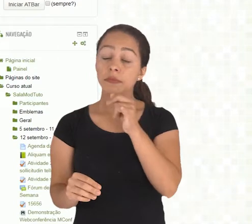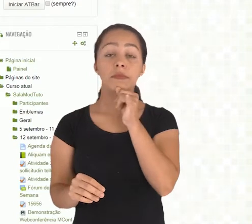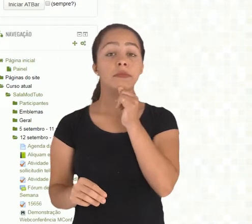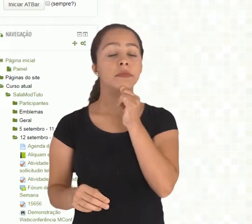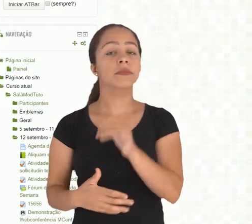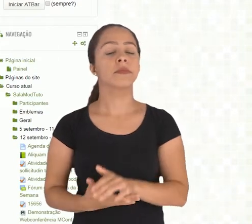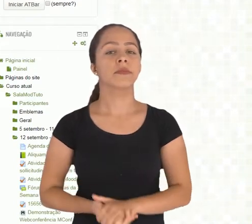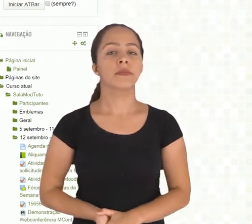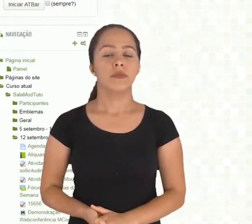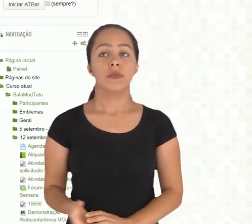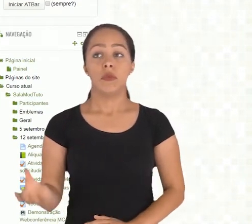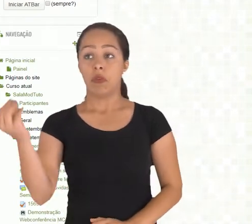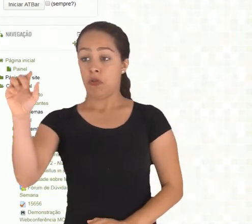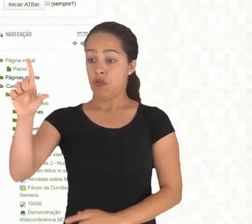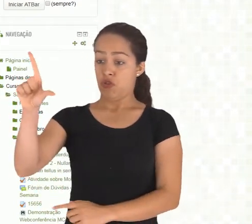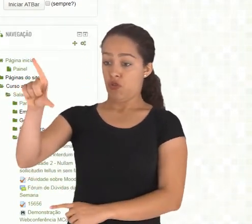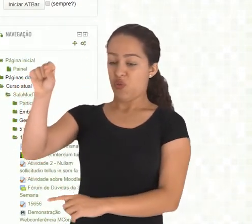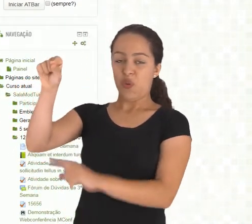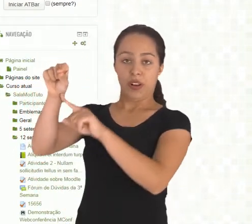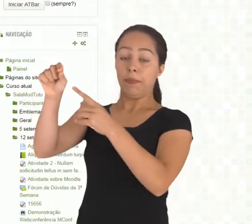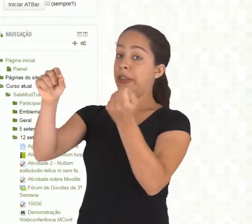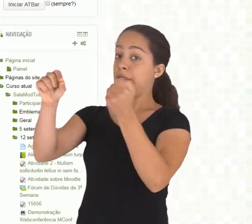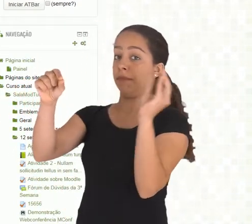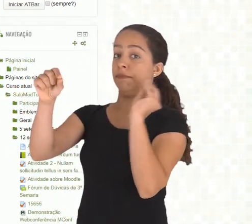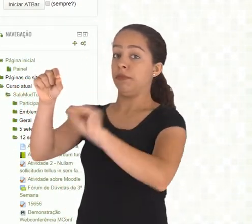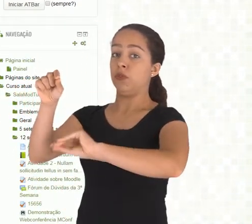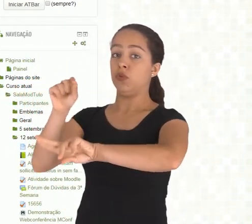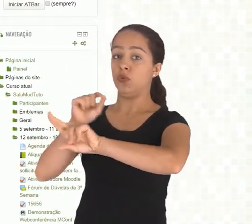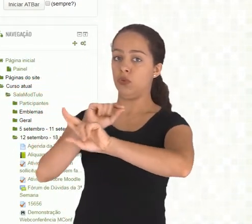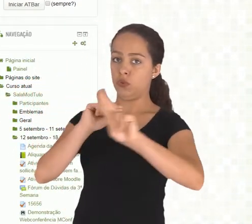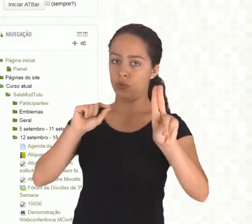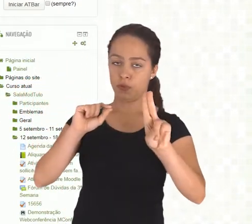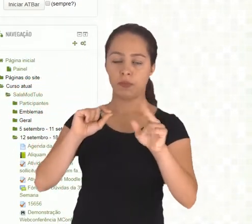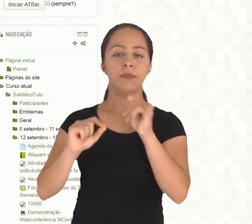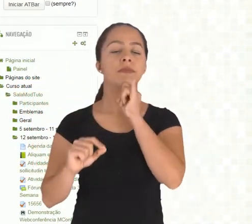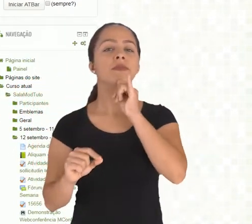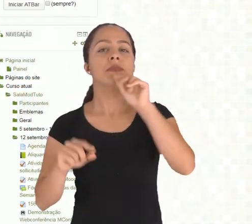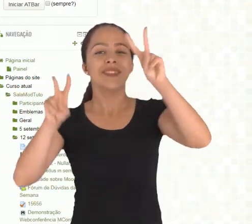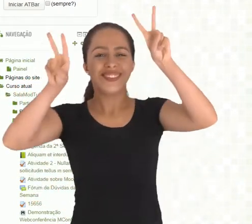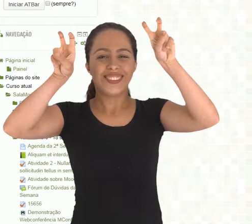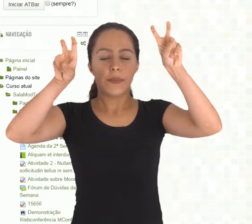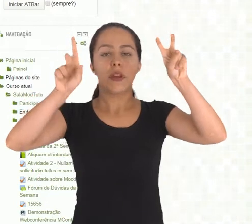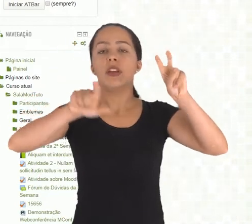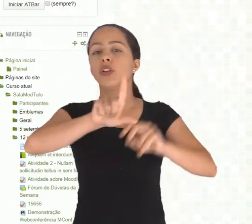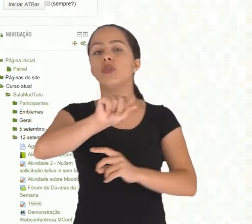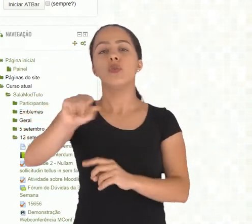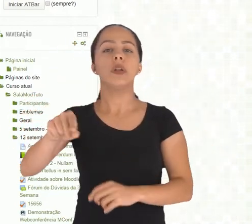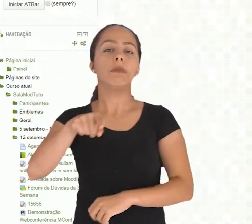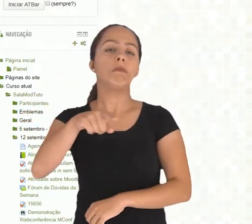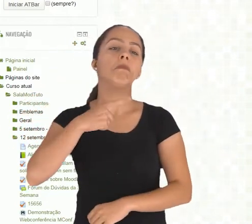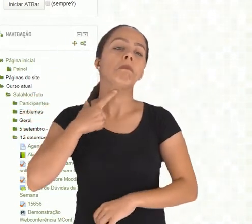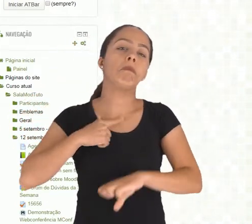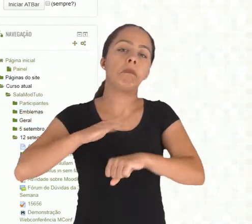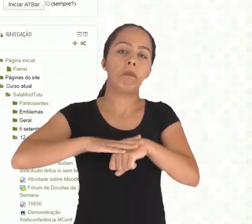Digamos que você tenha, vai dar um nome para escolha, teste de escolha nesse caso, escolha o que quiser.